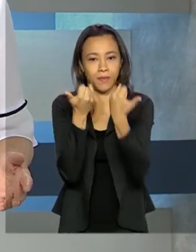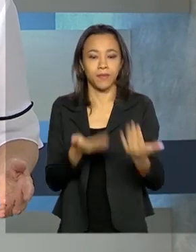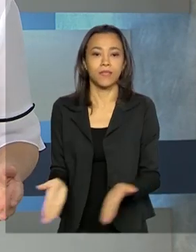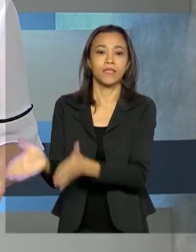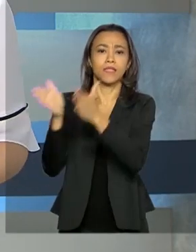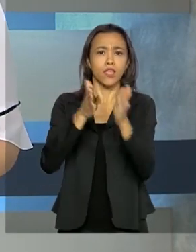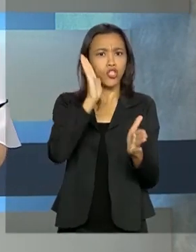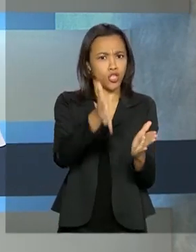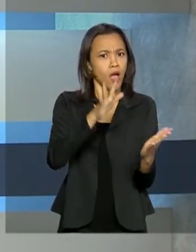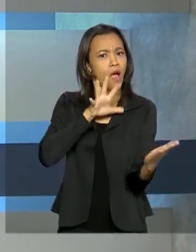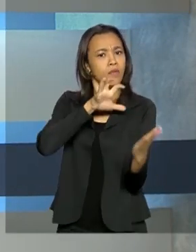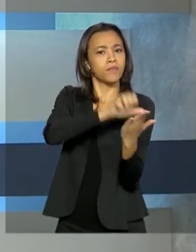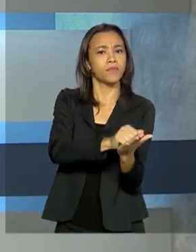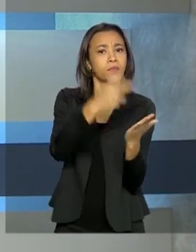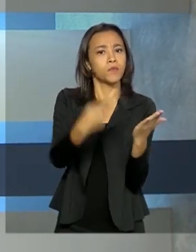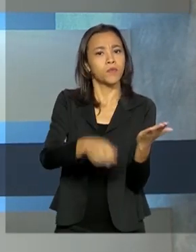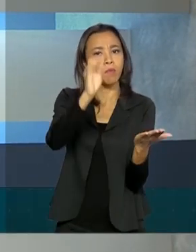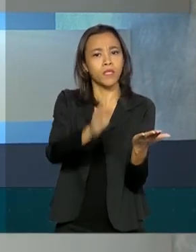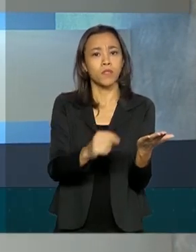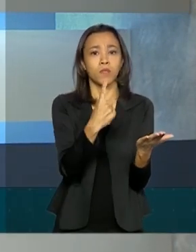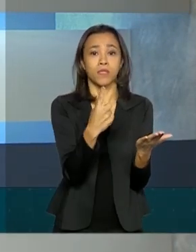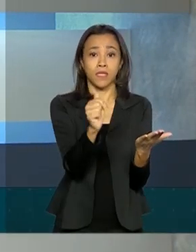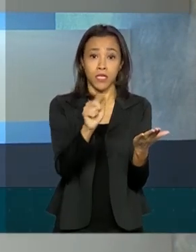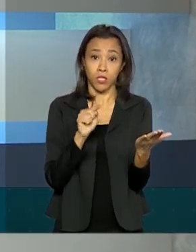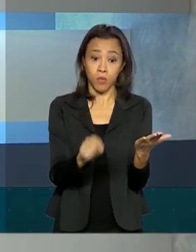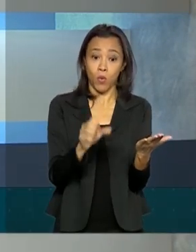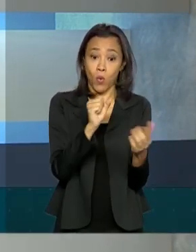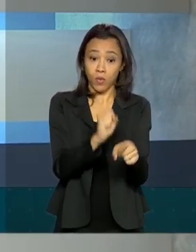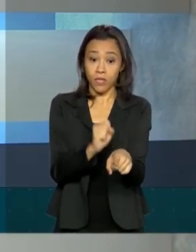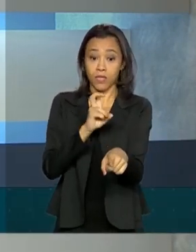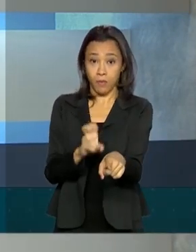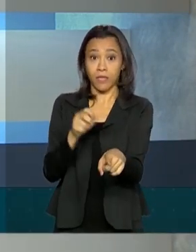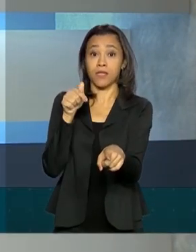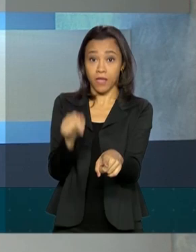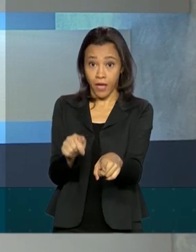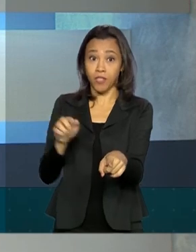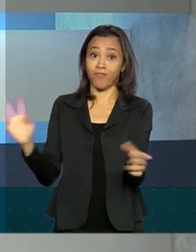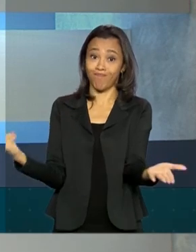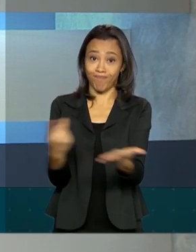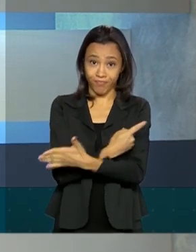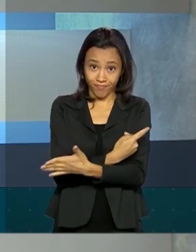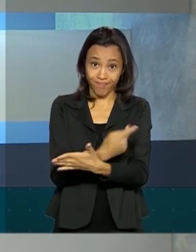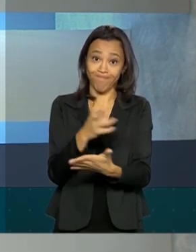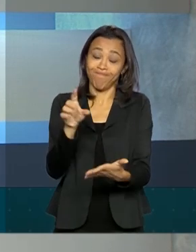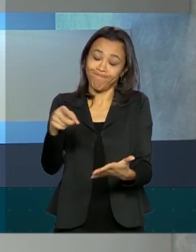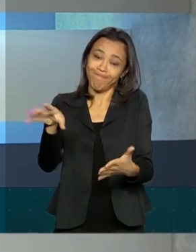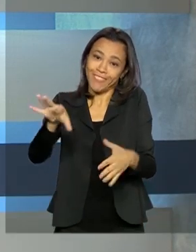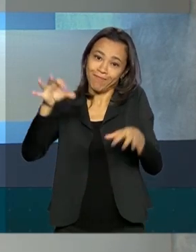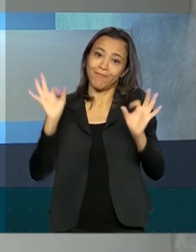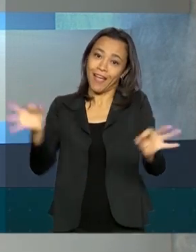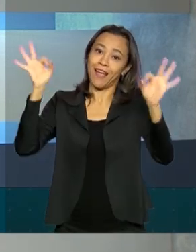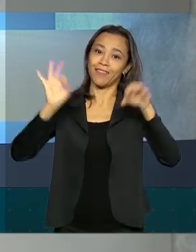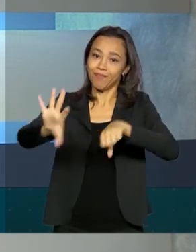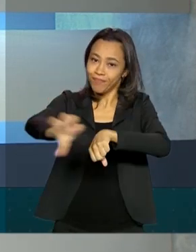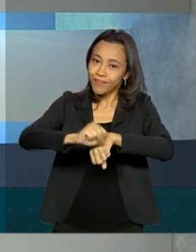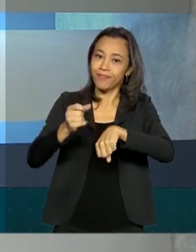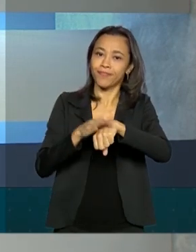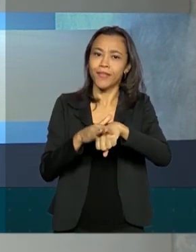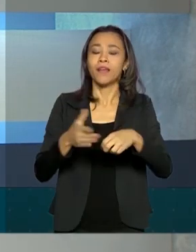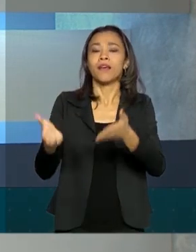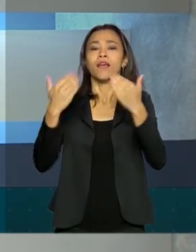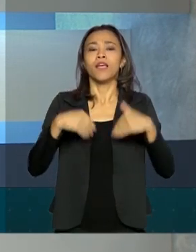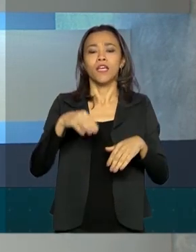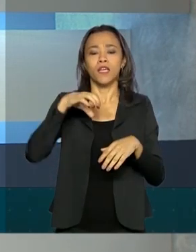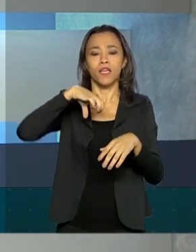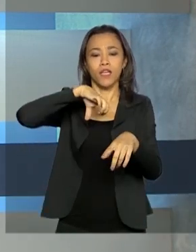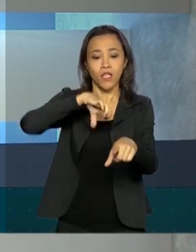Já foram registrados no país 17.857 casos de covid-19 e 941 mortes.